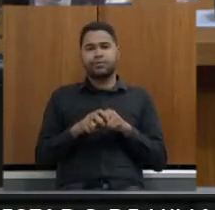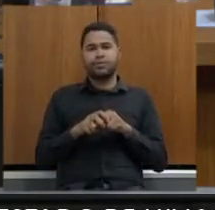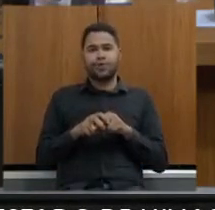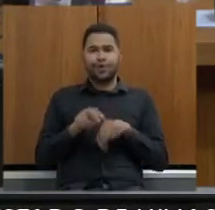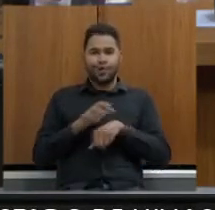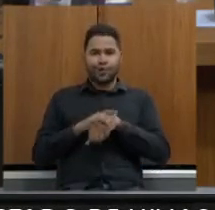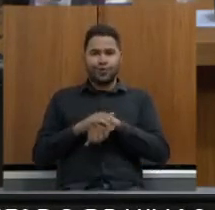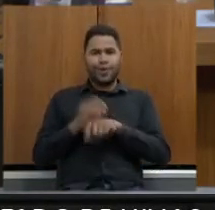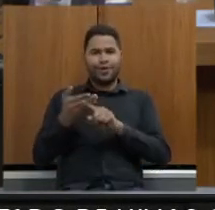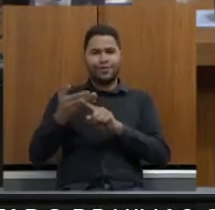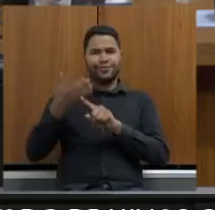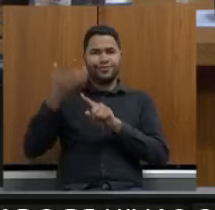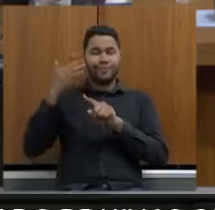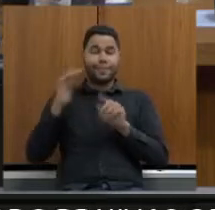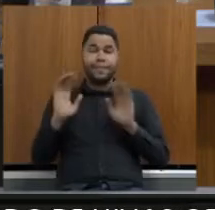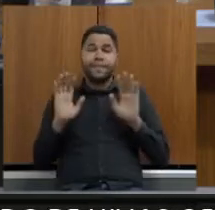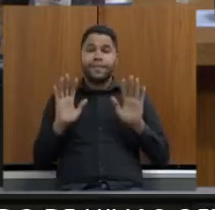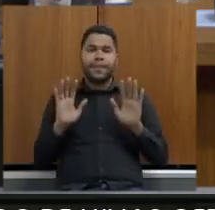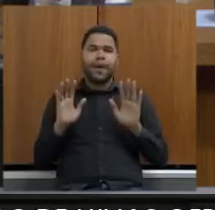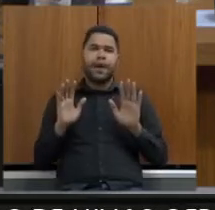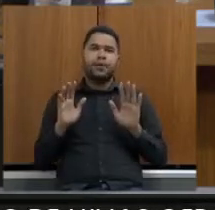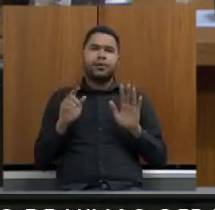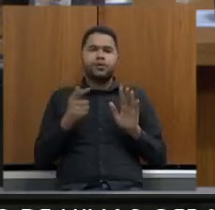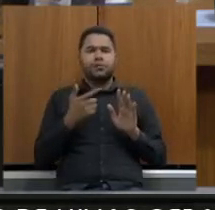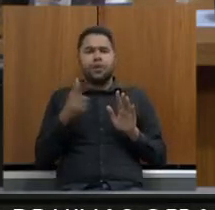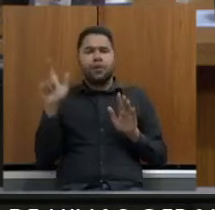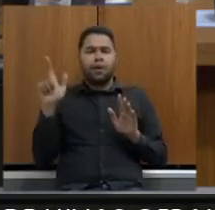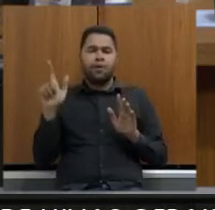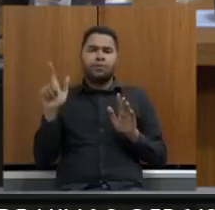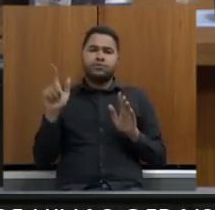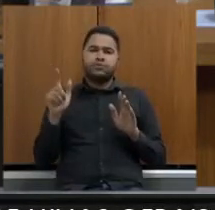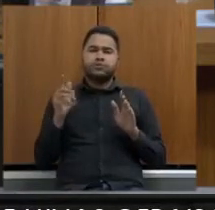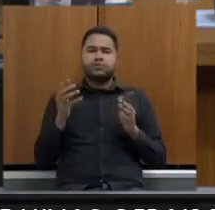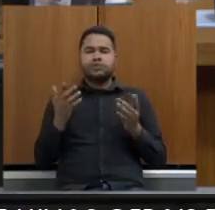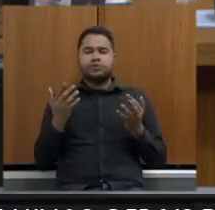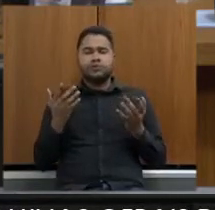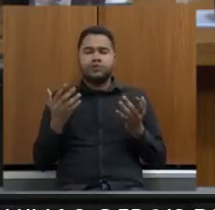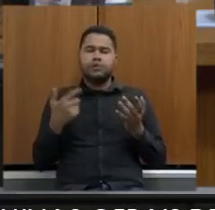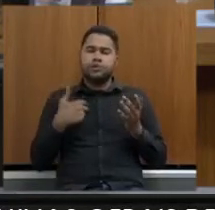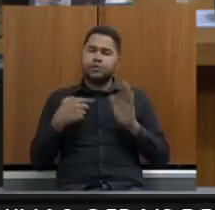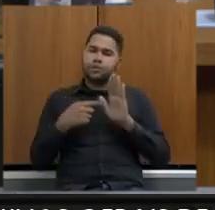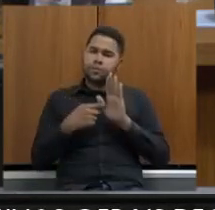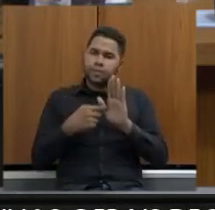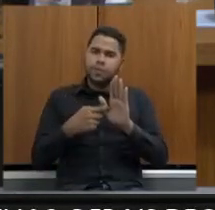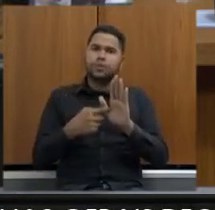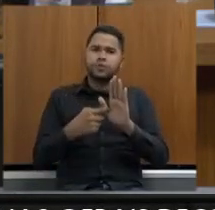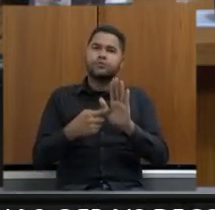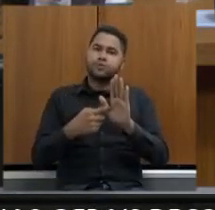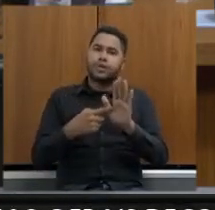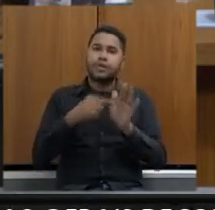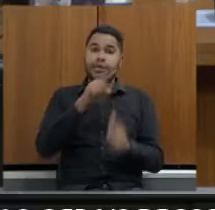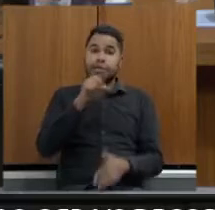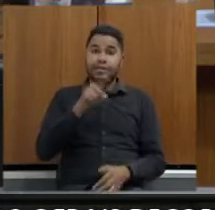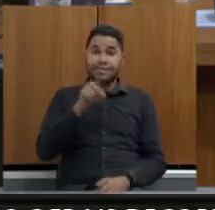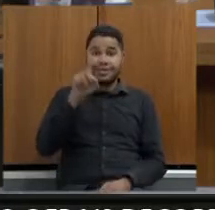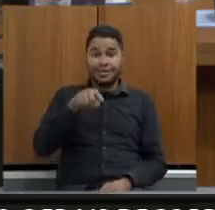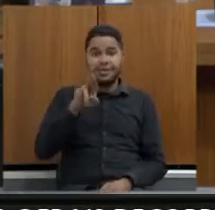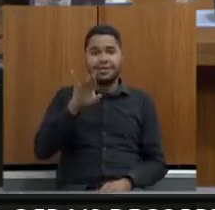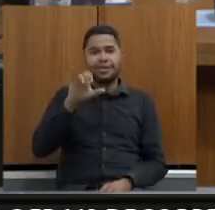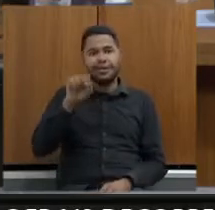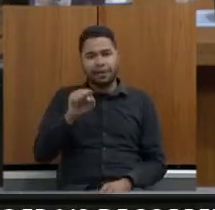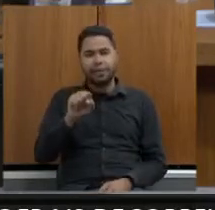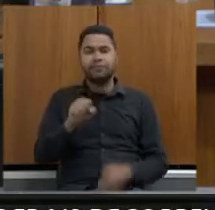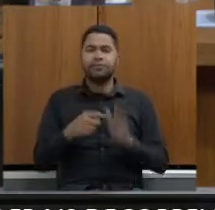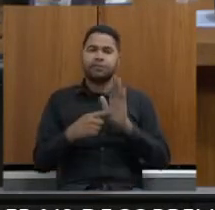doente mas foi em outras tantas em estado precário eu quero aqui ratificar as palavras do deputado José Reis de ter essa lembrança